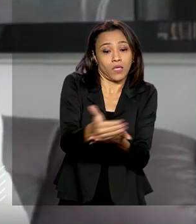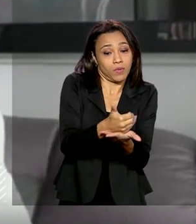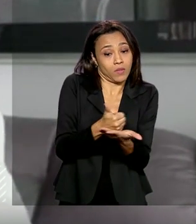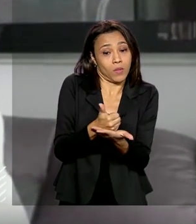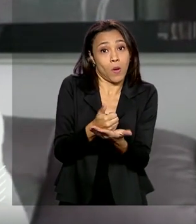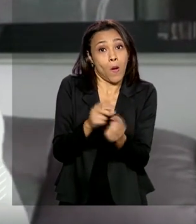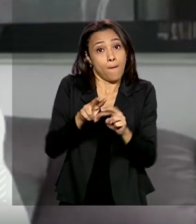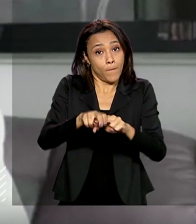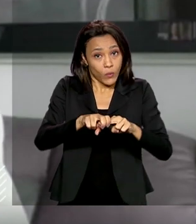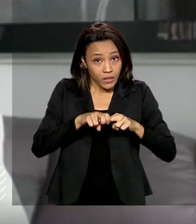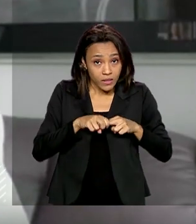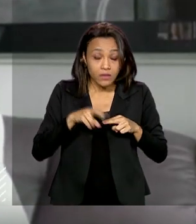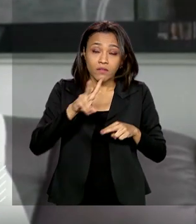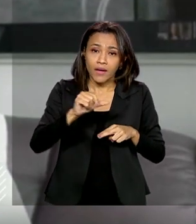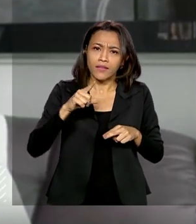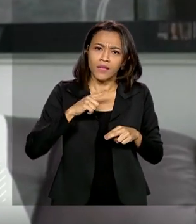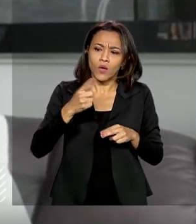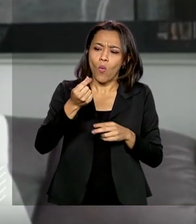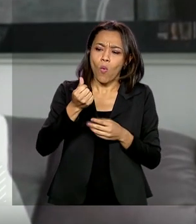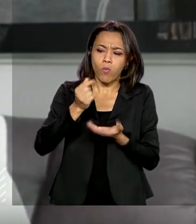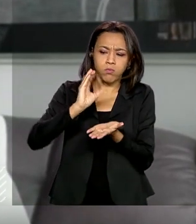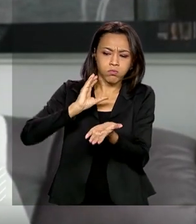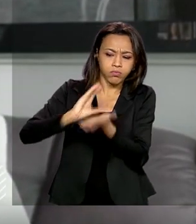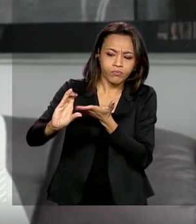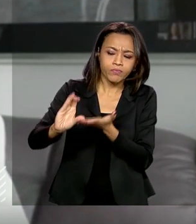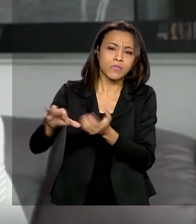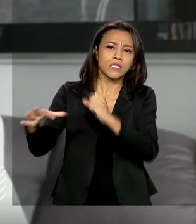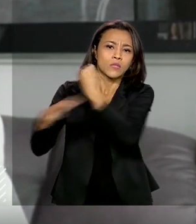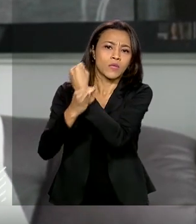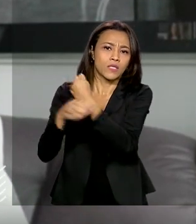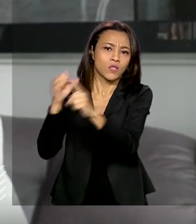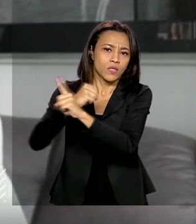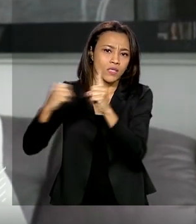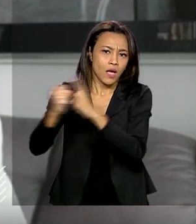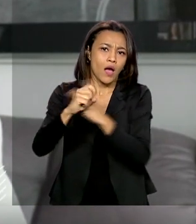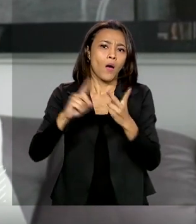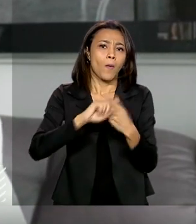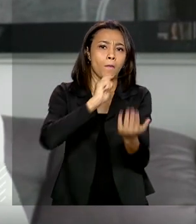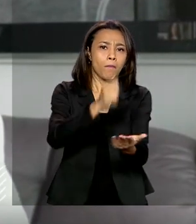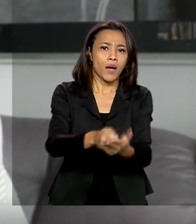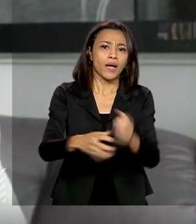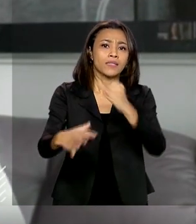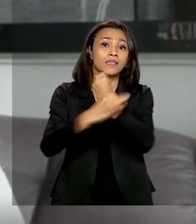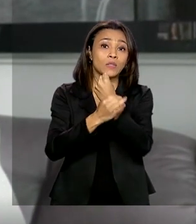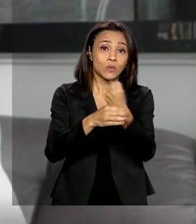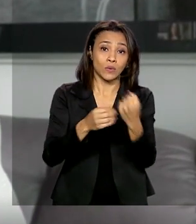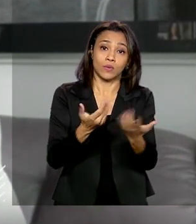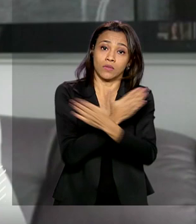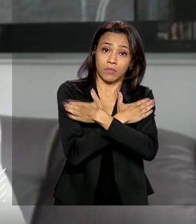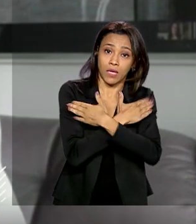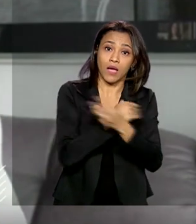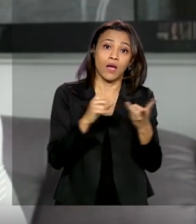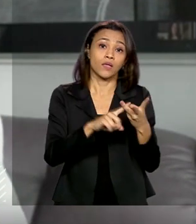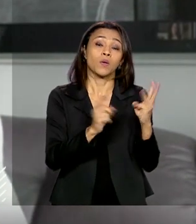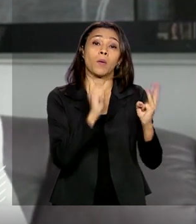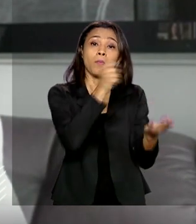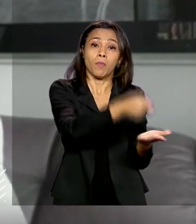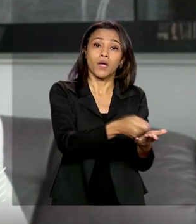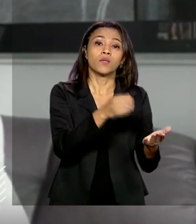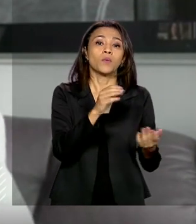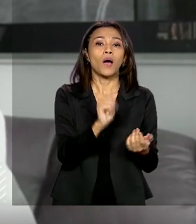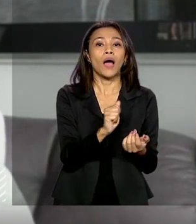Portanto, vai ter uma destinação específica que é a Seguridade Social, o pagamento de seguro-desemprego, o abono e um percentual também para investimentos no